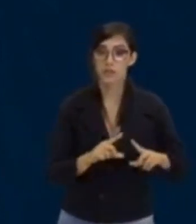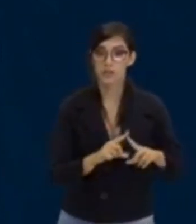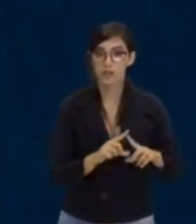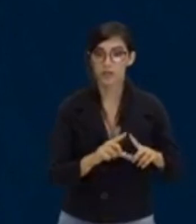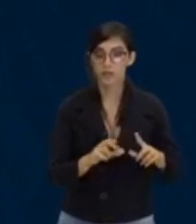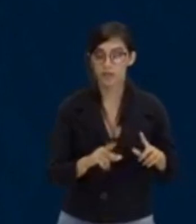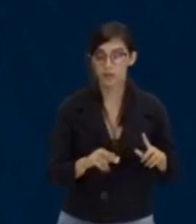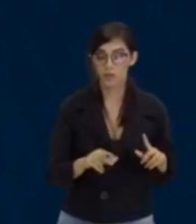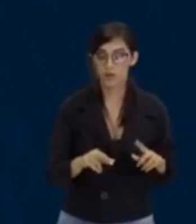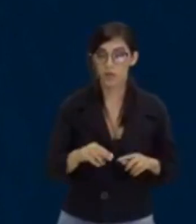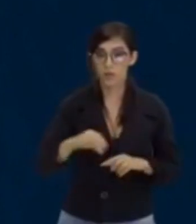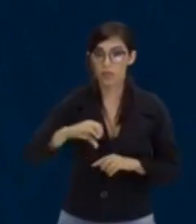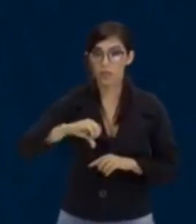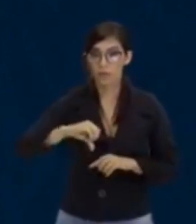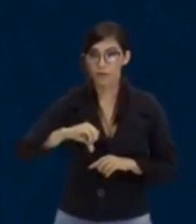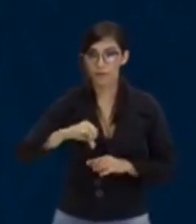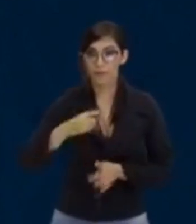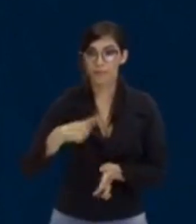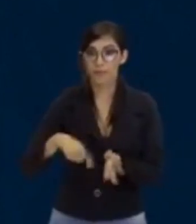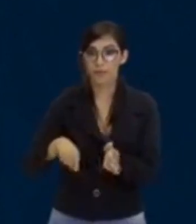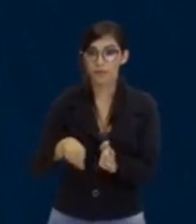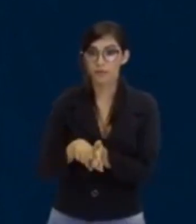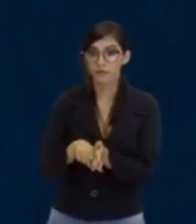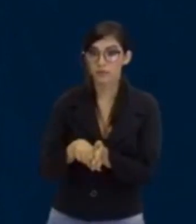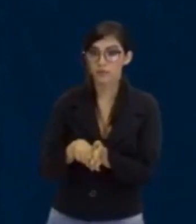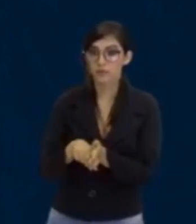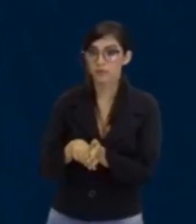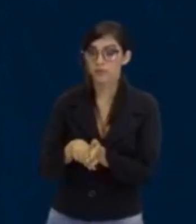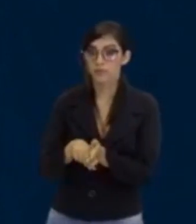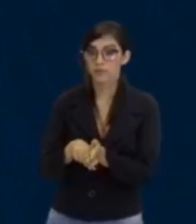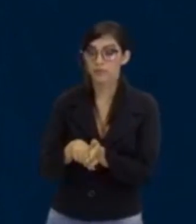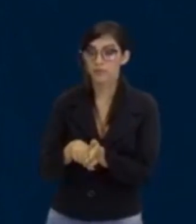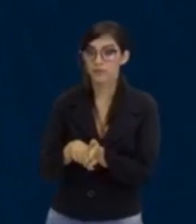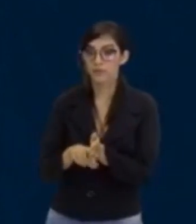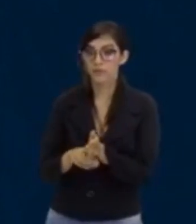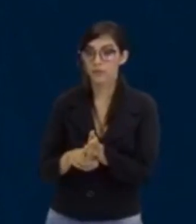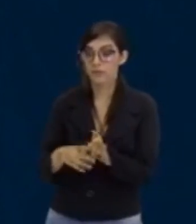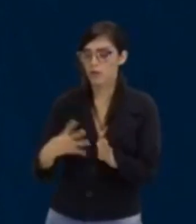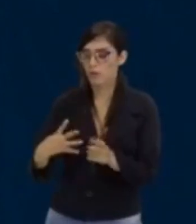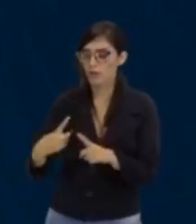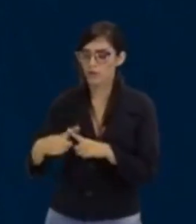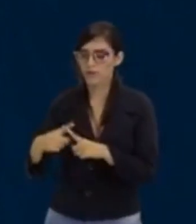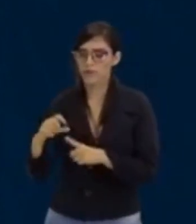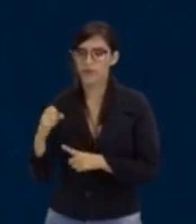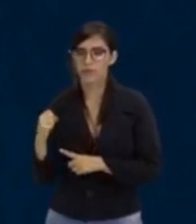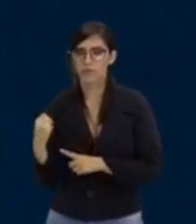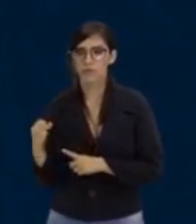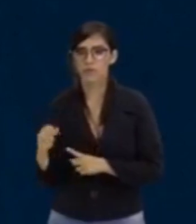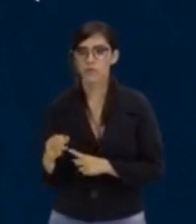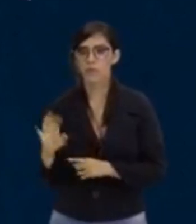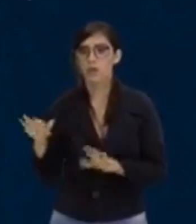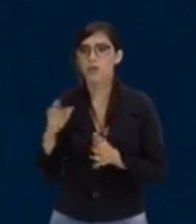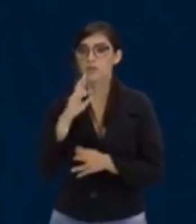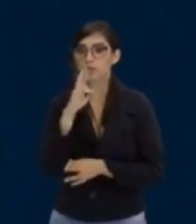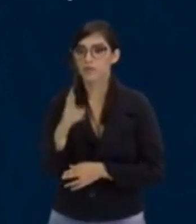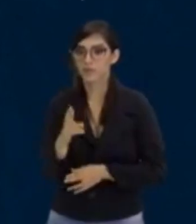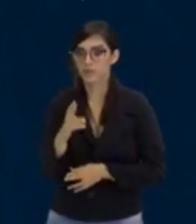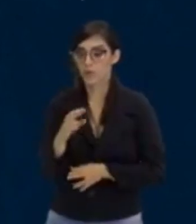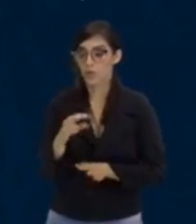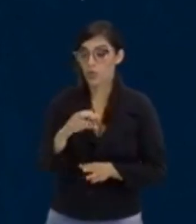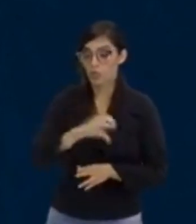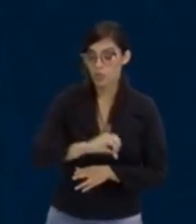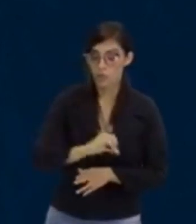delta igual a 9, menos 4 vezes... Vou pular esse 1 de novo. 4 vezes 8, 32.